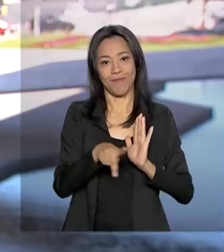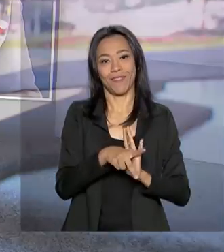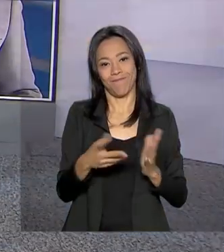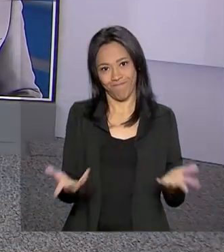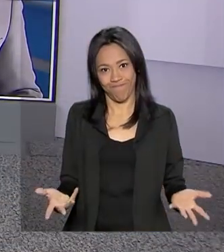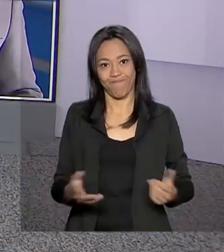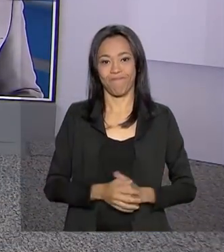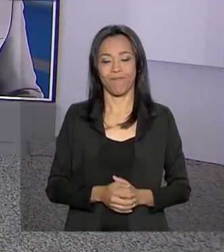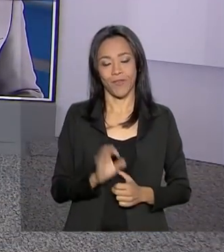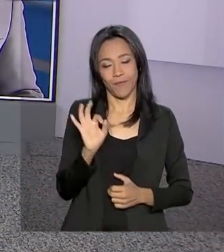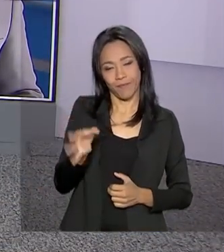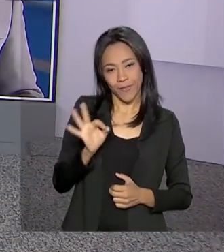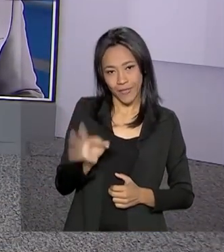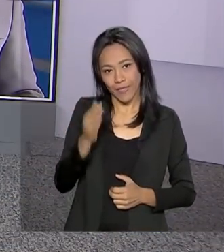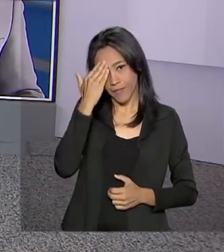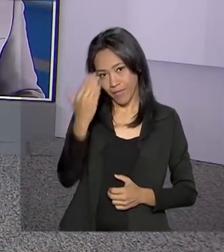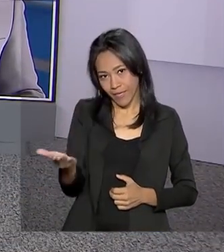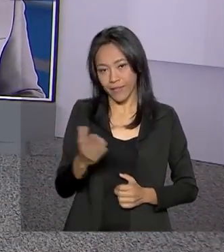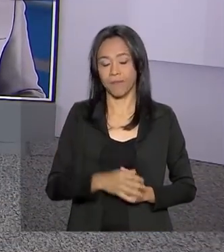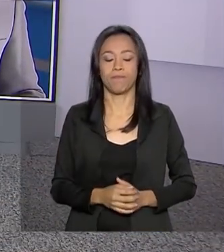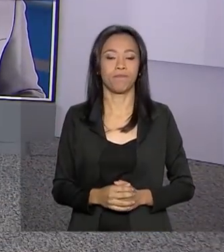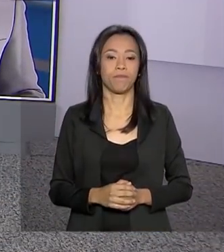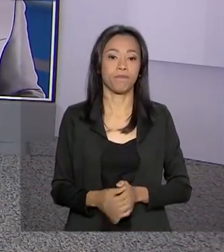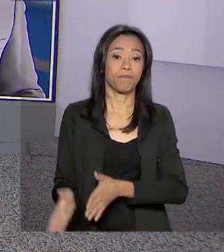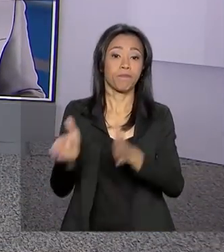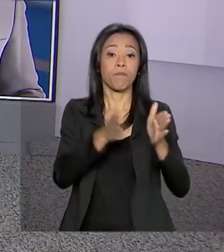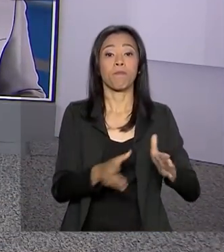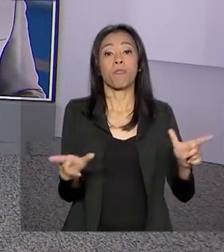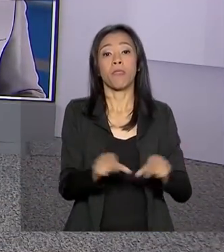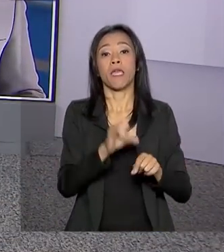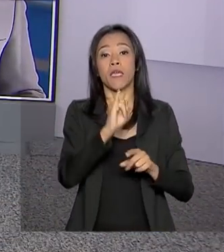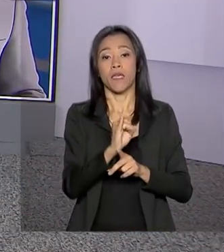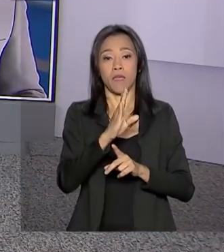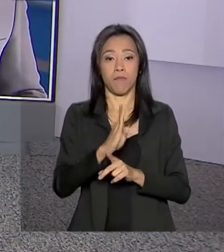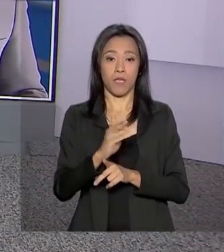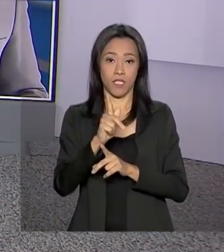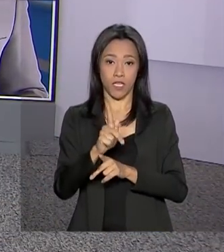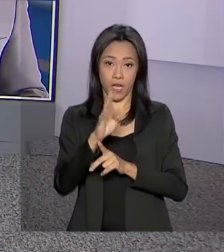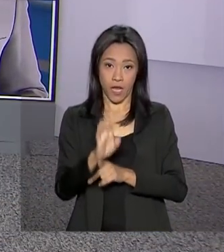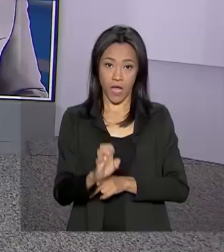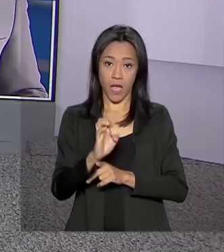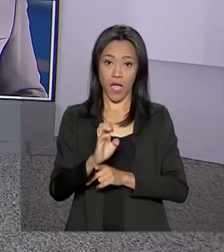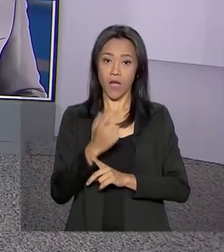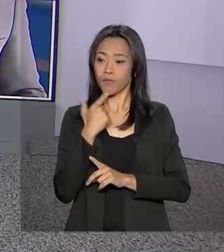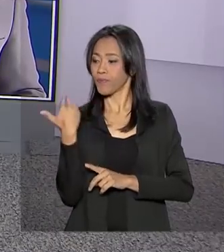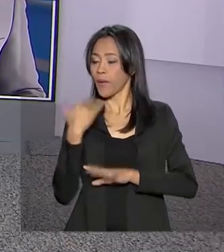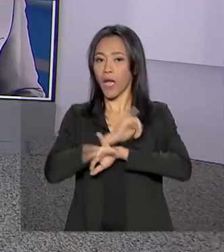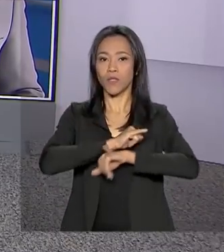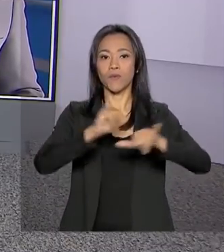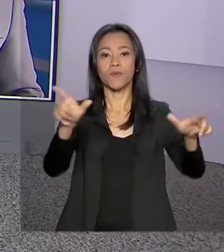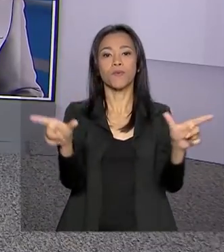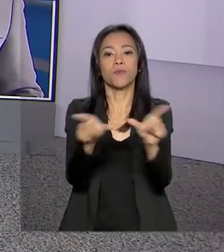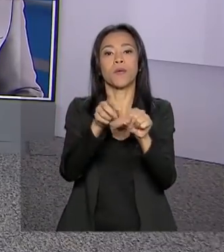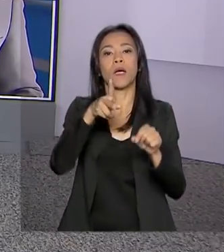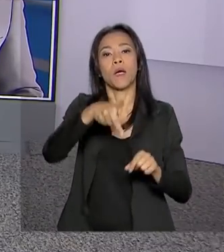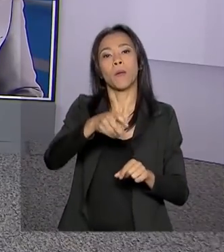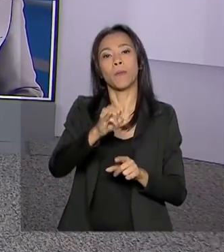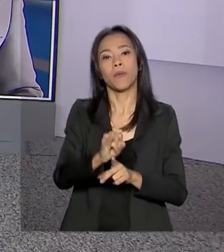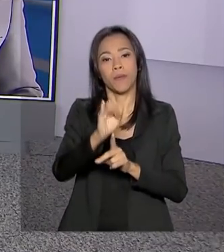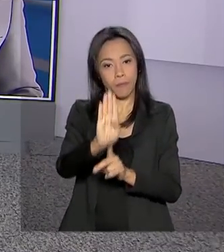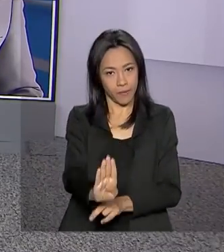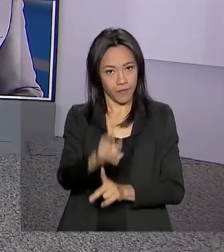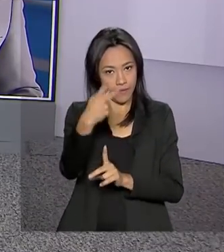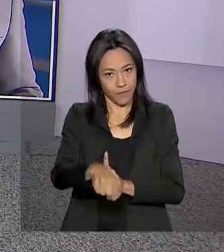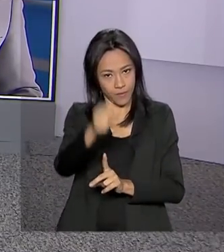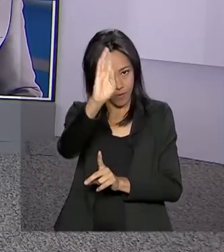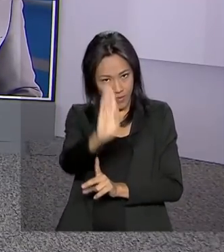com você. Tá certo, Selma, muito obrigada. O IBGE acabou de divulgar o PIB do primeiro trimestre. O PIB, Produto Interno Bruto,